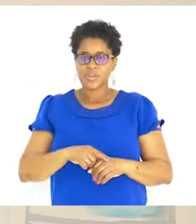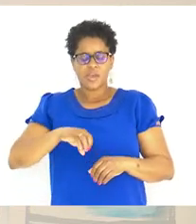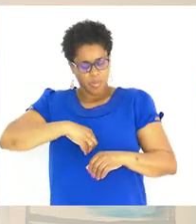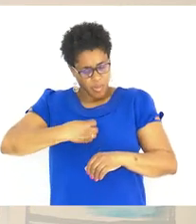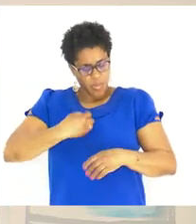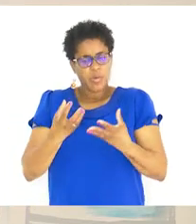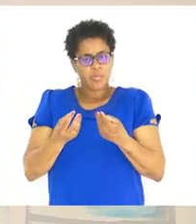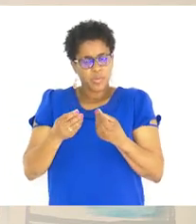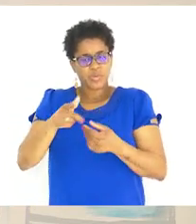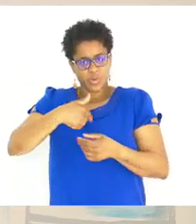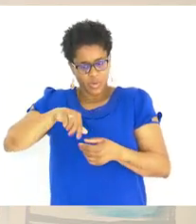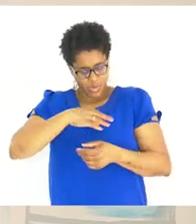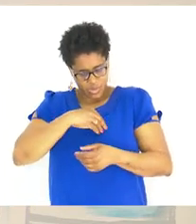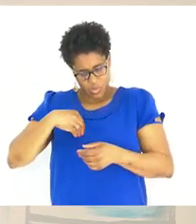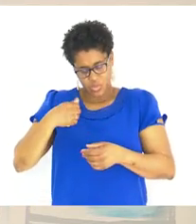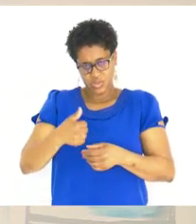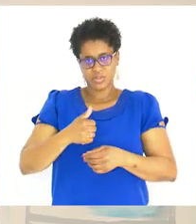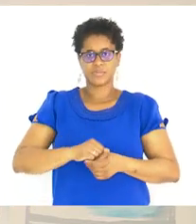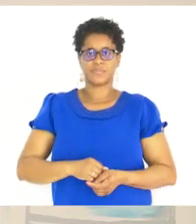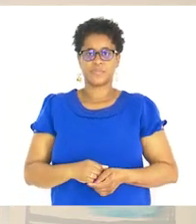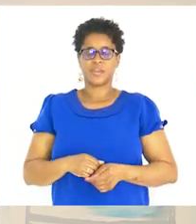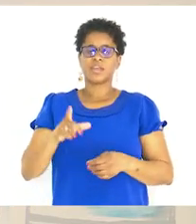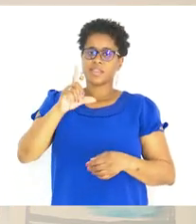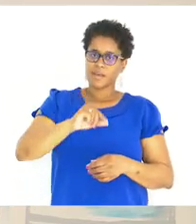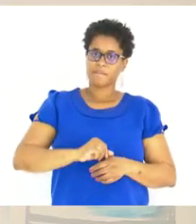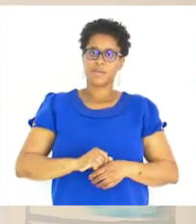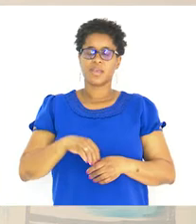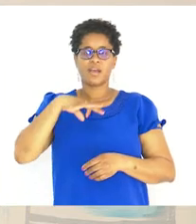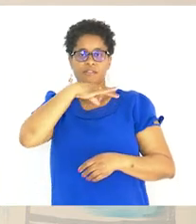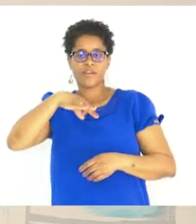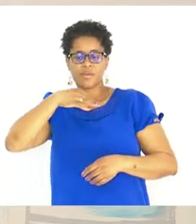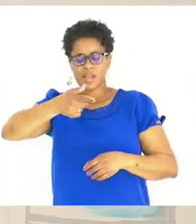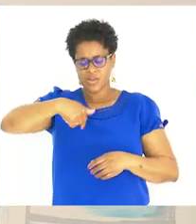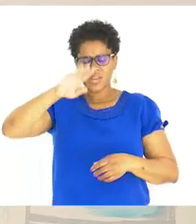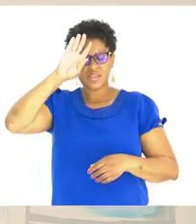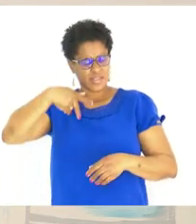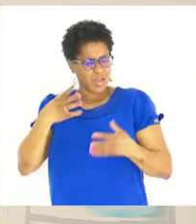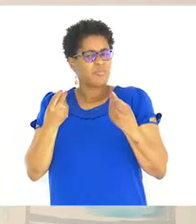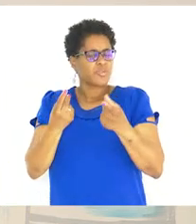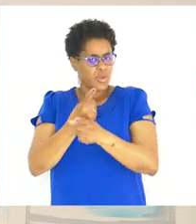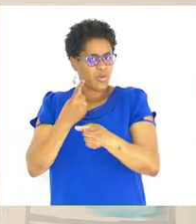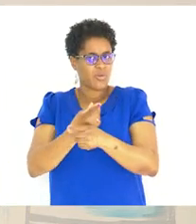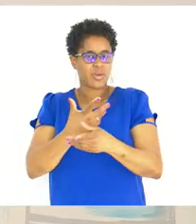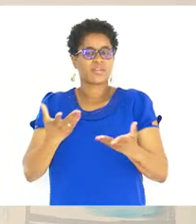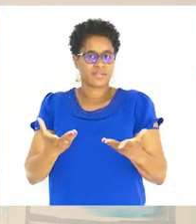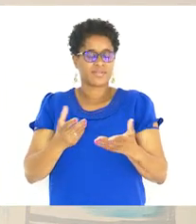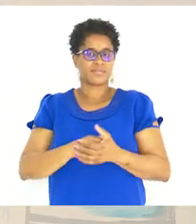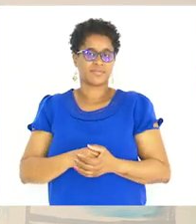preocupa muito Com a nossa Saúde E a nossa Família Sabe muita Coisa